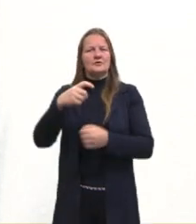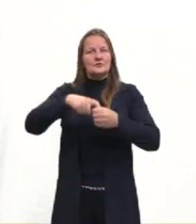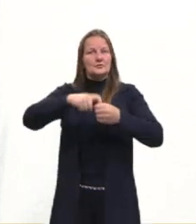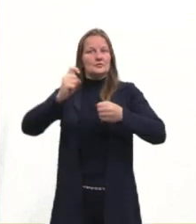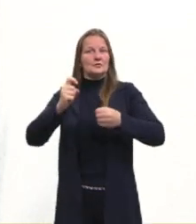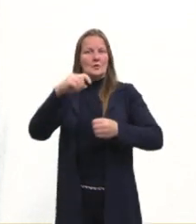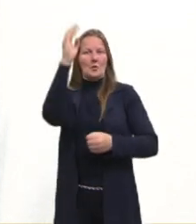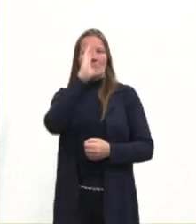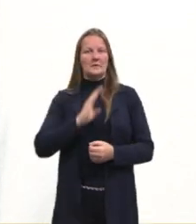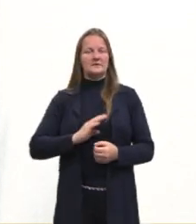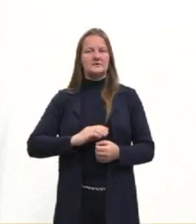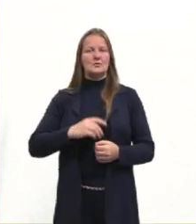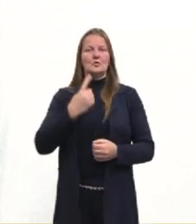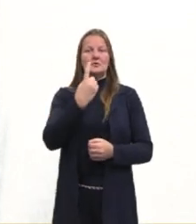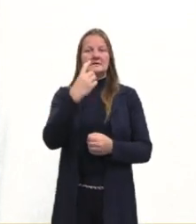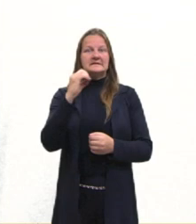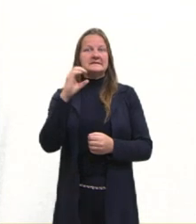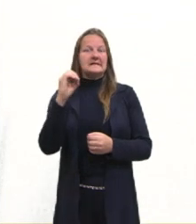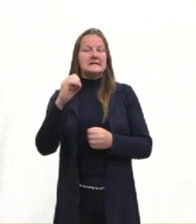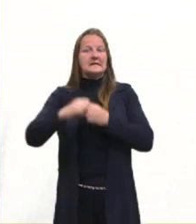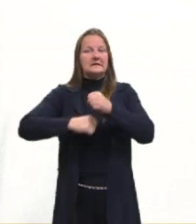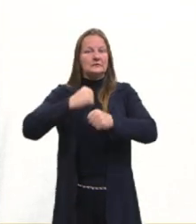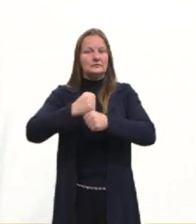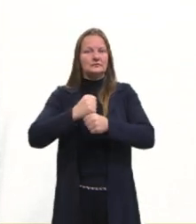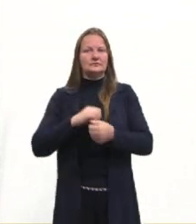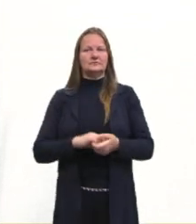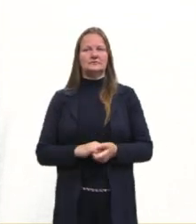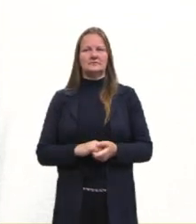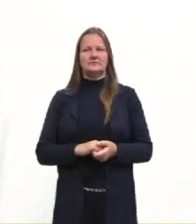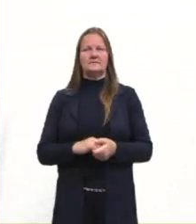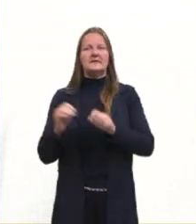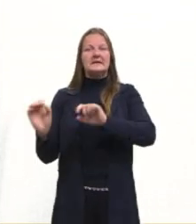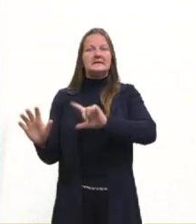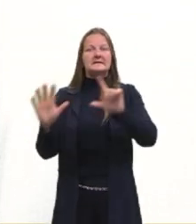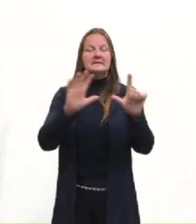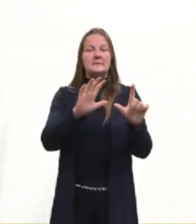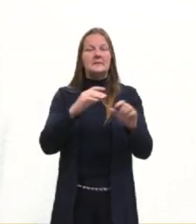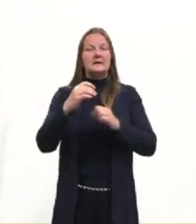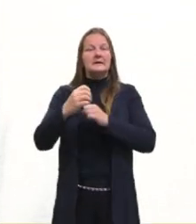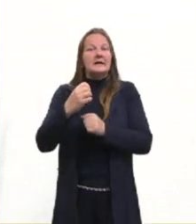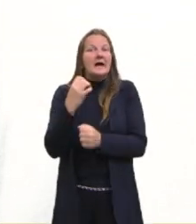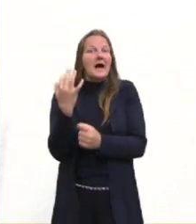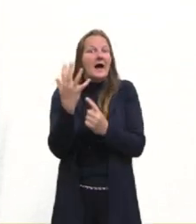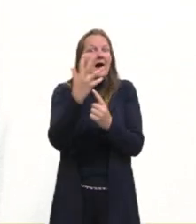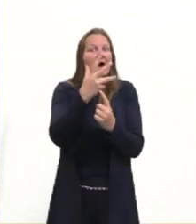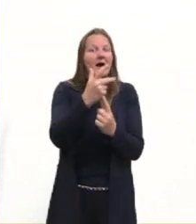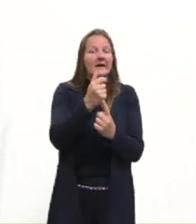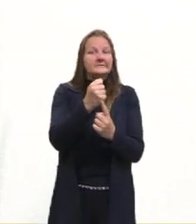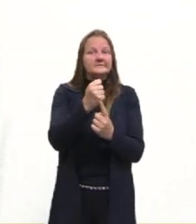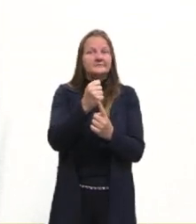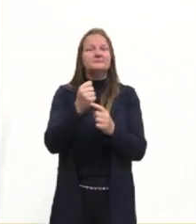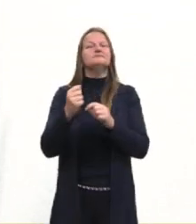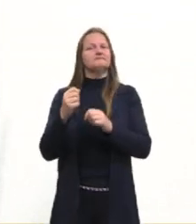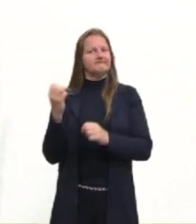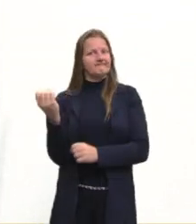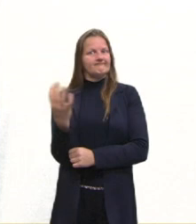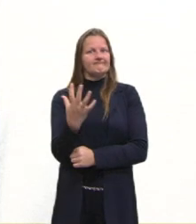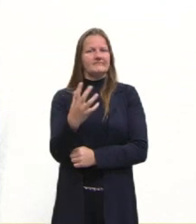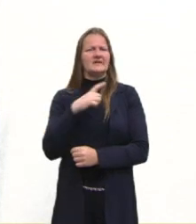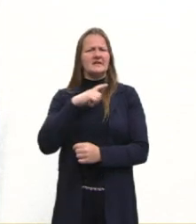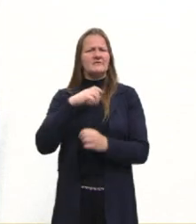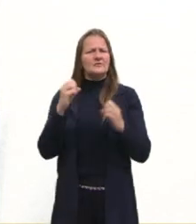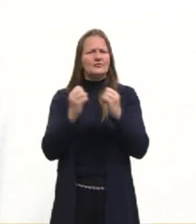do Brasil completava 100 anos. Então, a Semana de Arte Moderna, ela foi um evento que